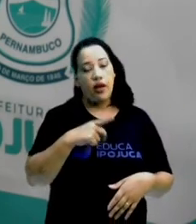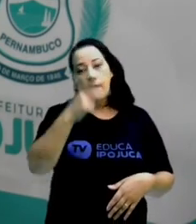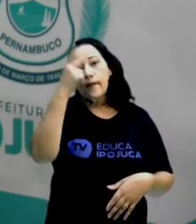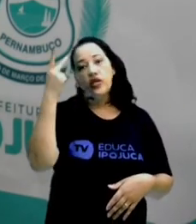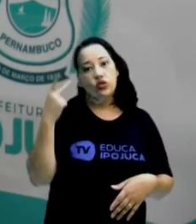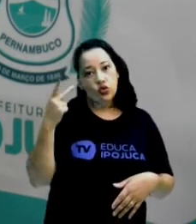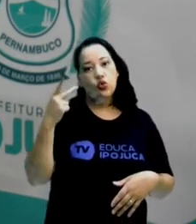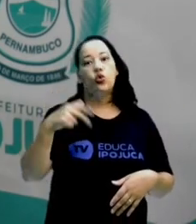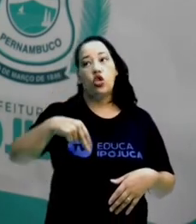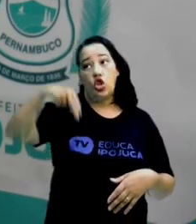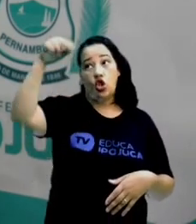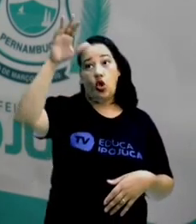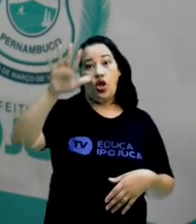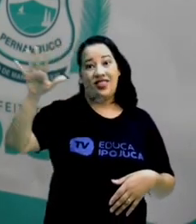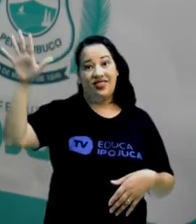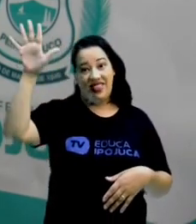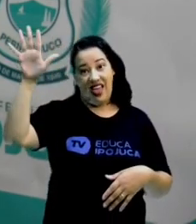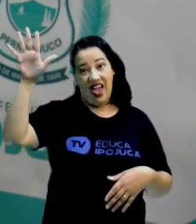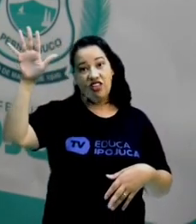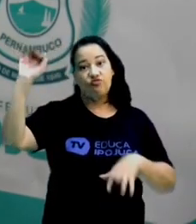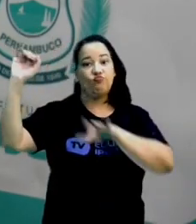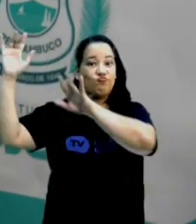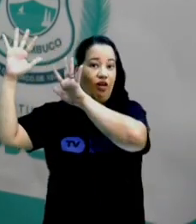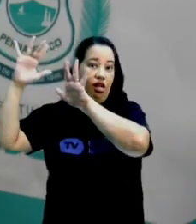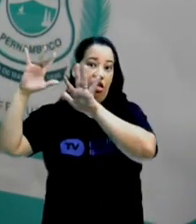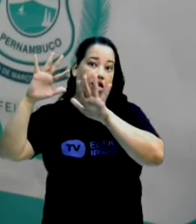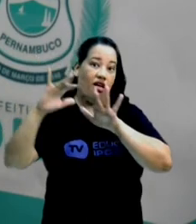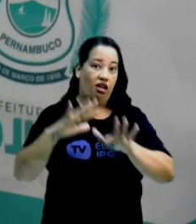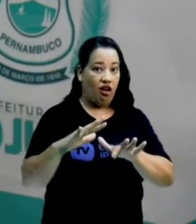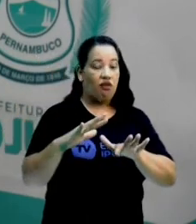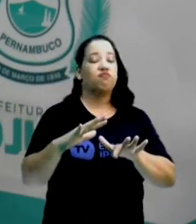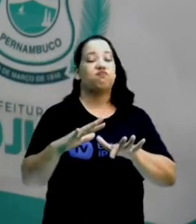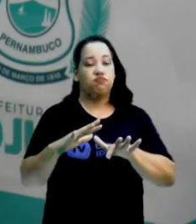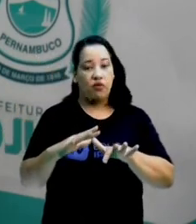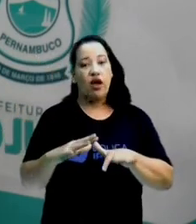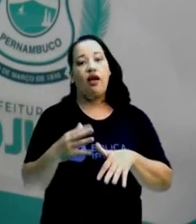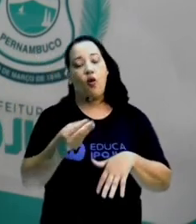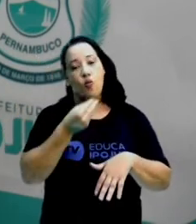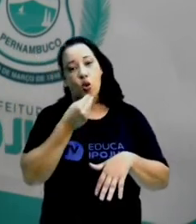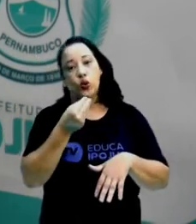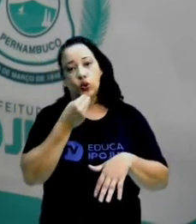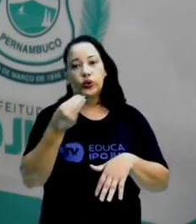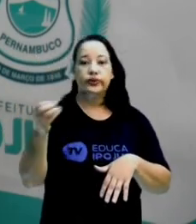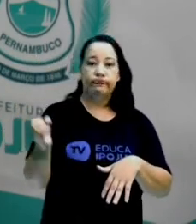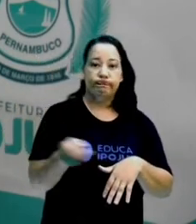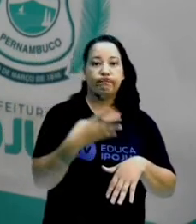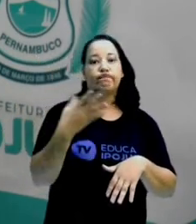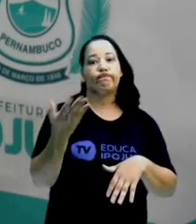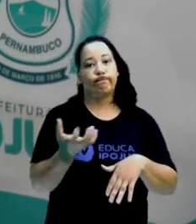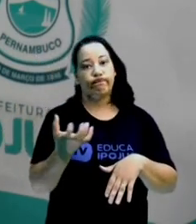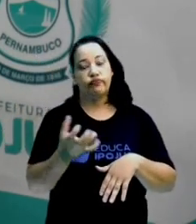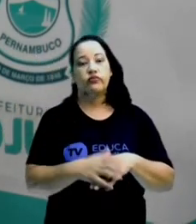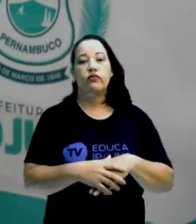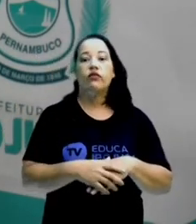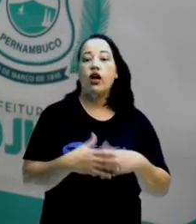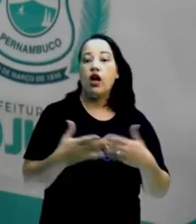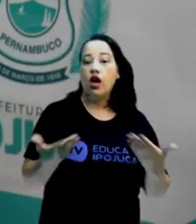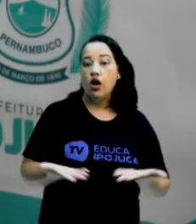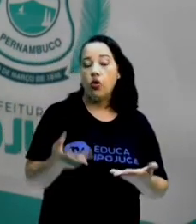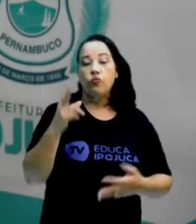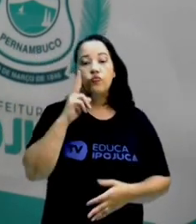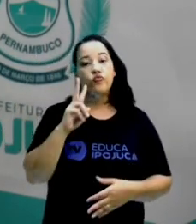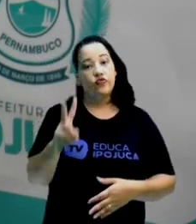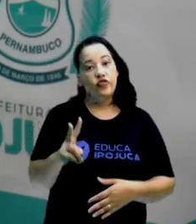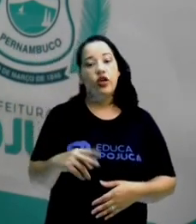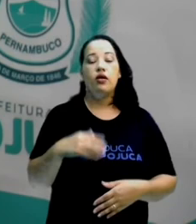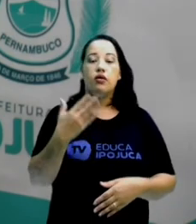saindo do Nordeste, as pessoas que saíam daqui em busca de novas oportunidades. E hoje a gente vê, desde o início dos